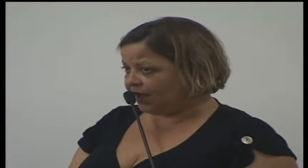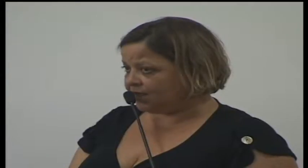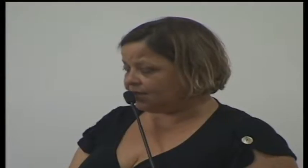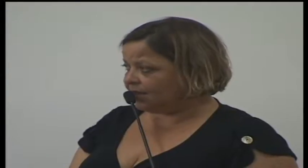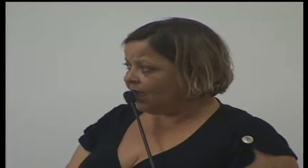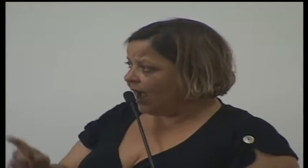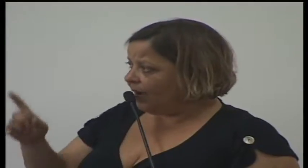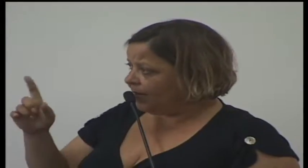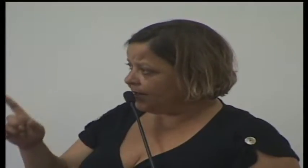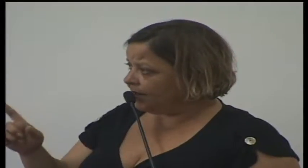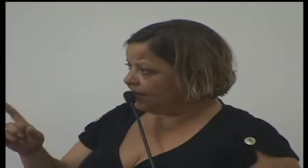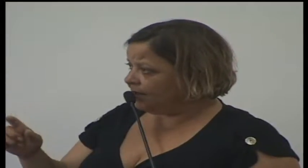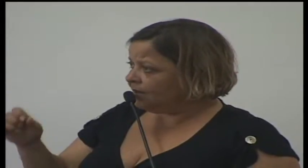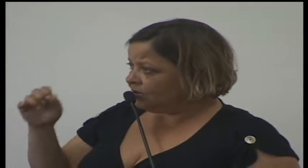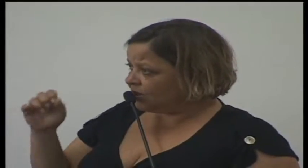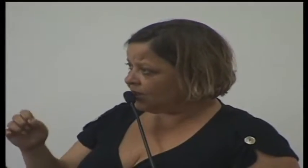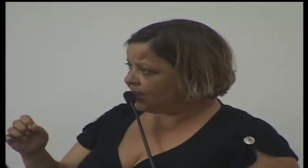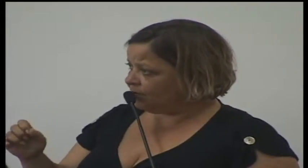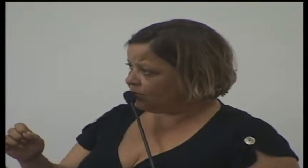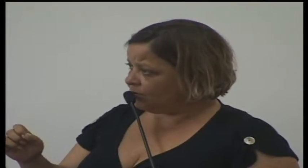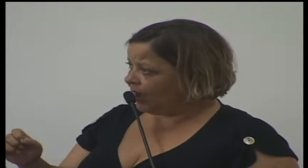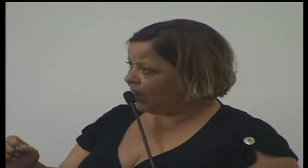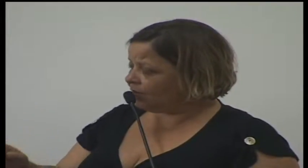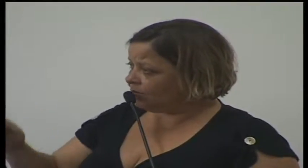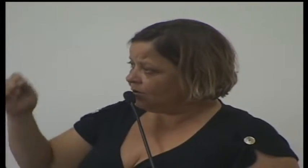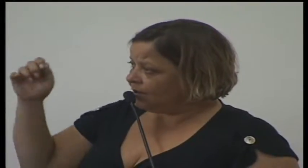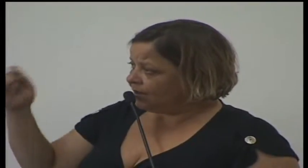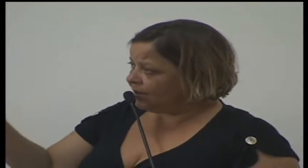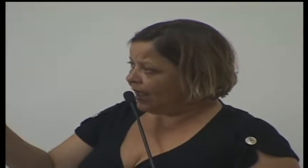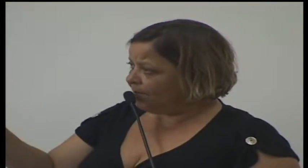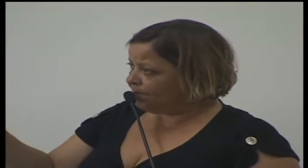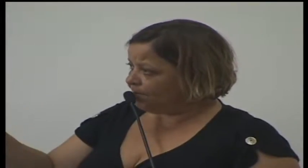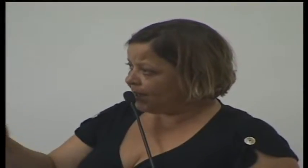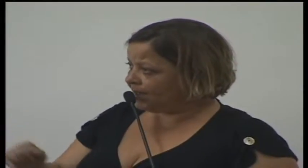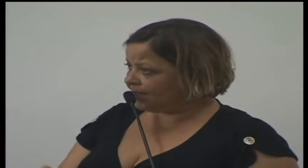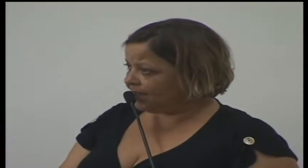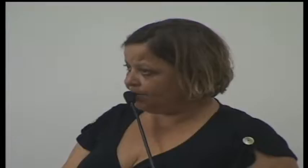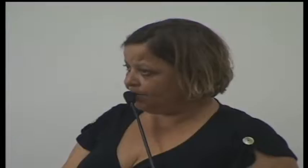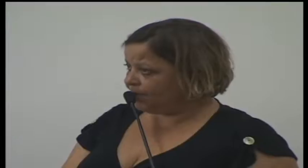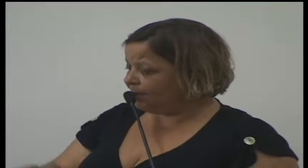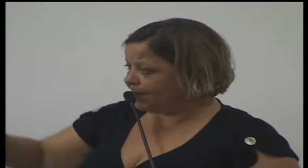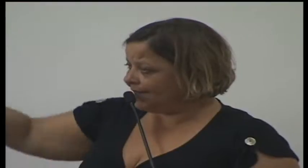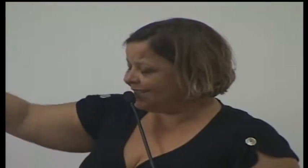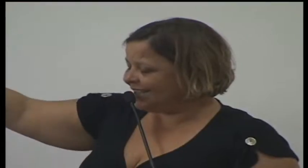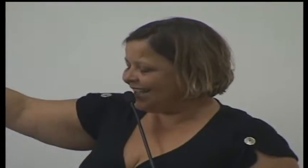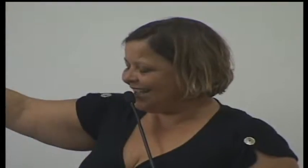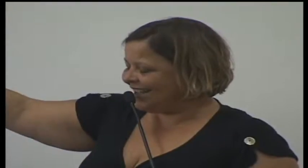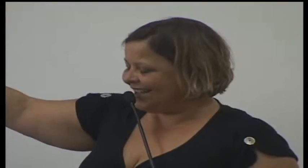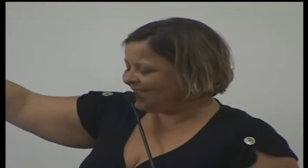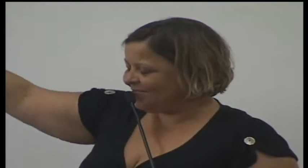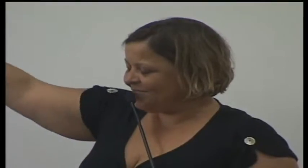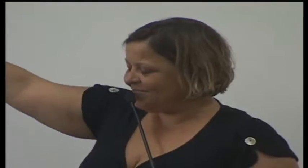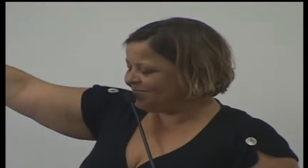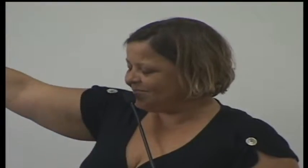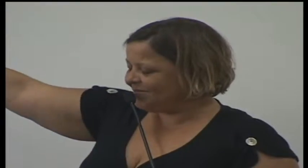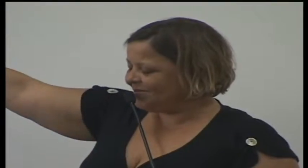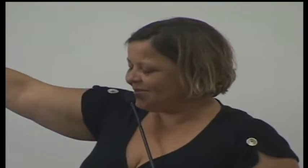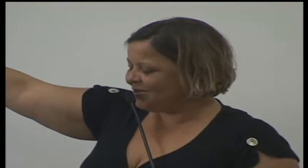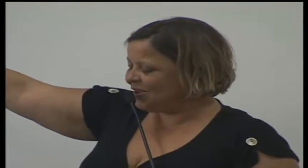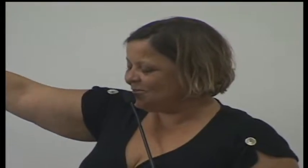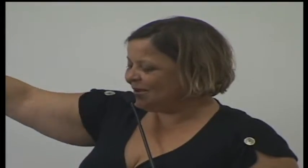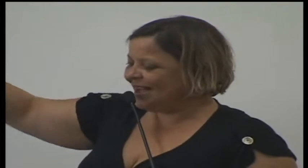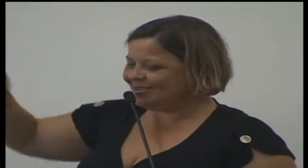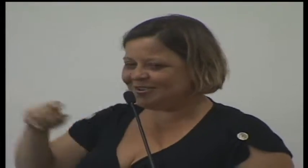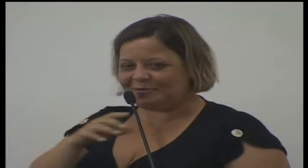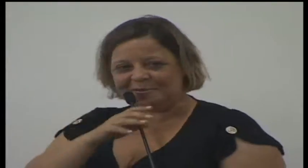estaduais. Amanhã, nós faremos um ato na Praça da... Na Praça da... Toledo.